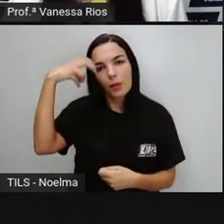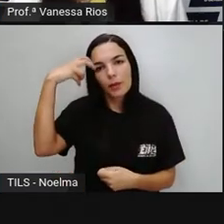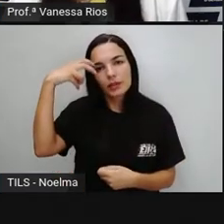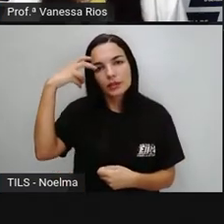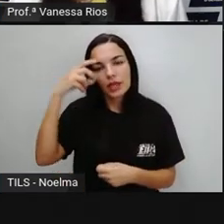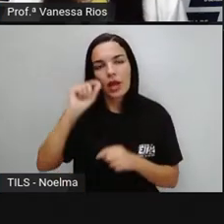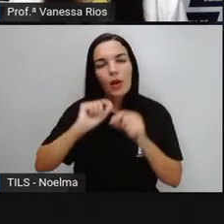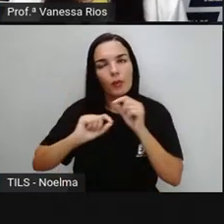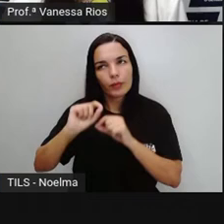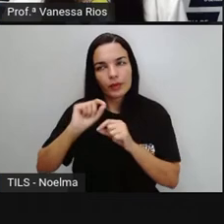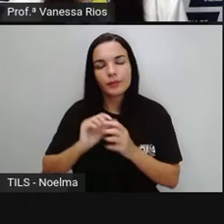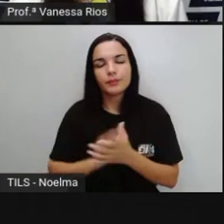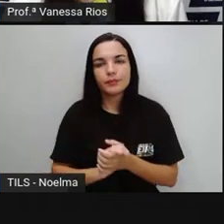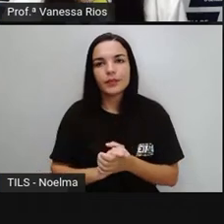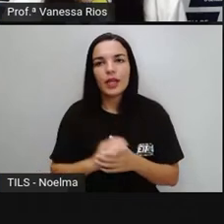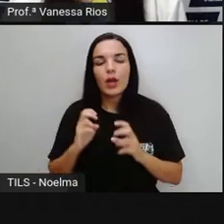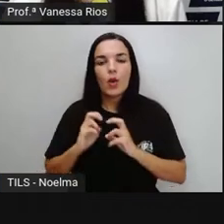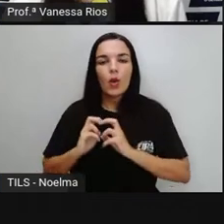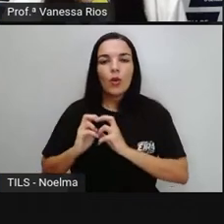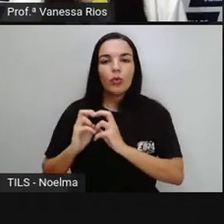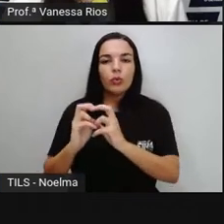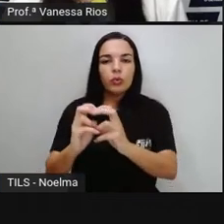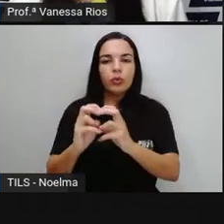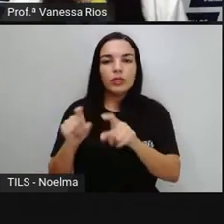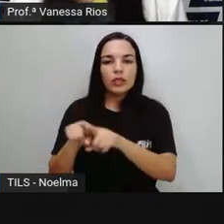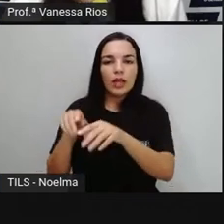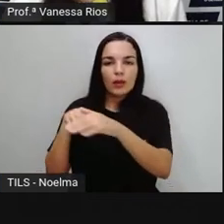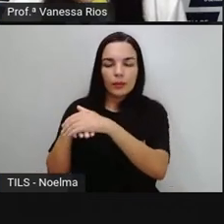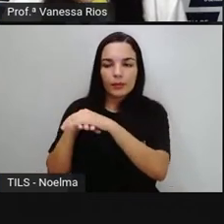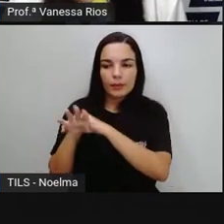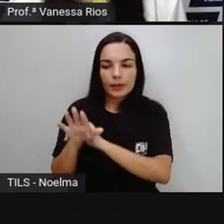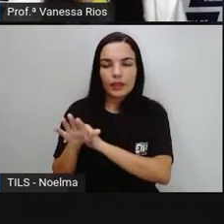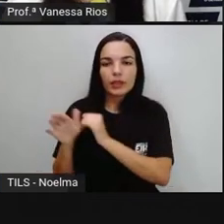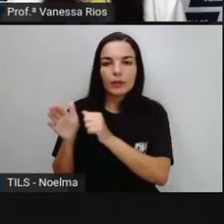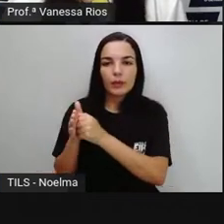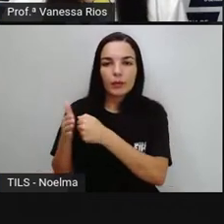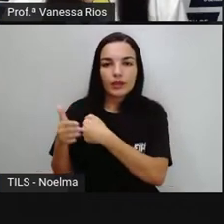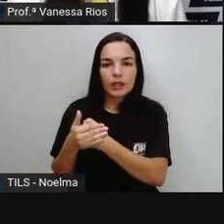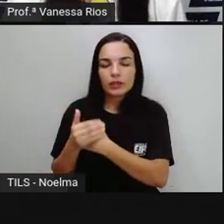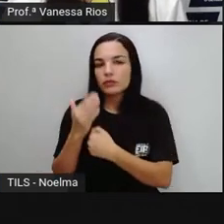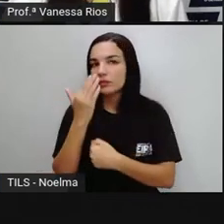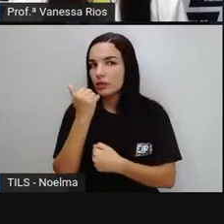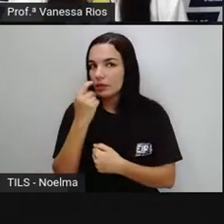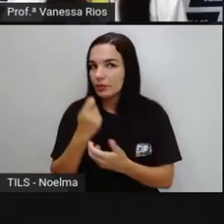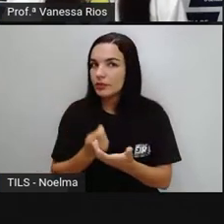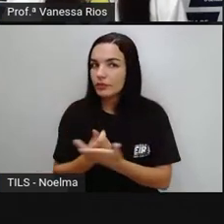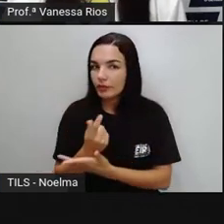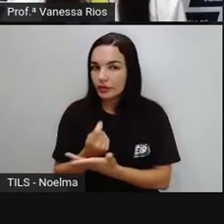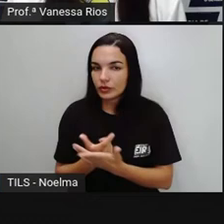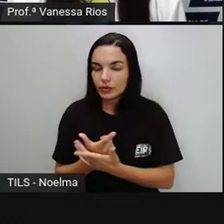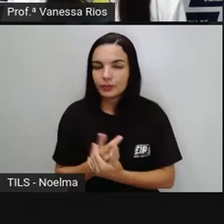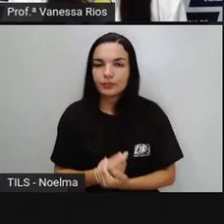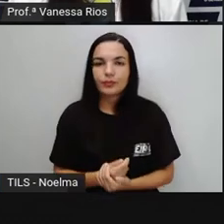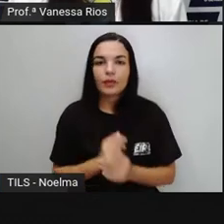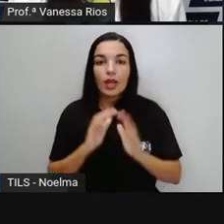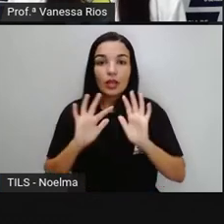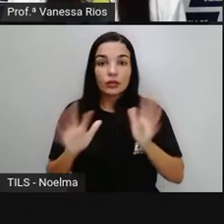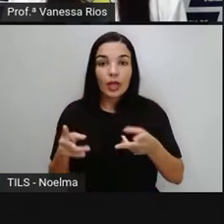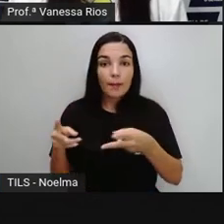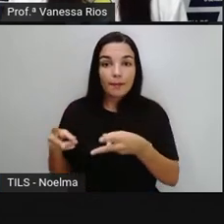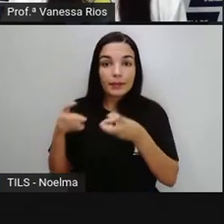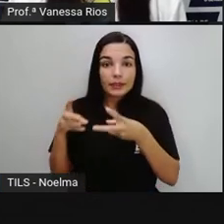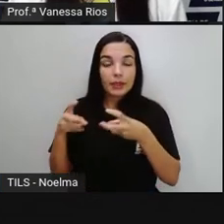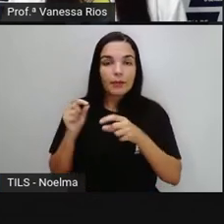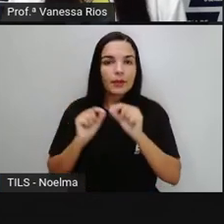preocupação Com o transporte Com o armazenamento E com a conservação Dos alimentos vendidos A gente já percebeu